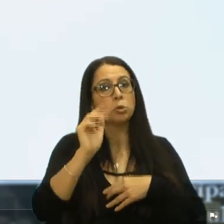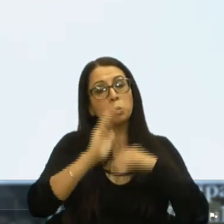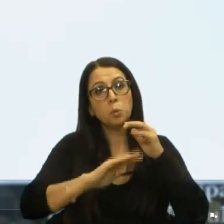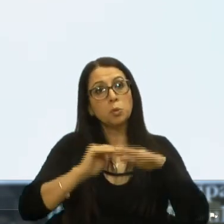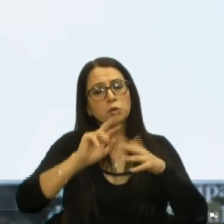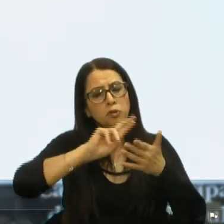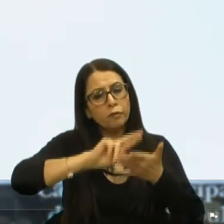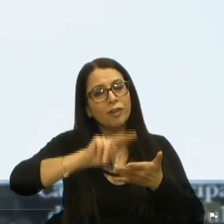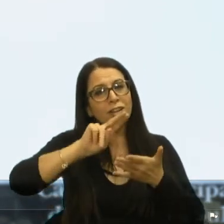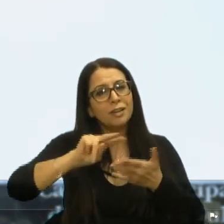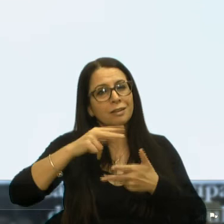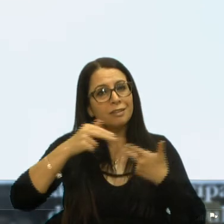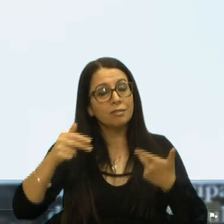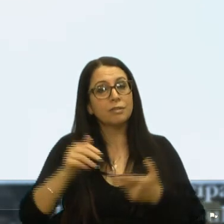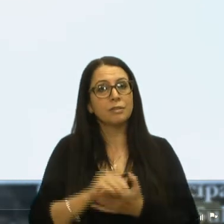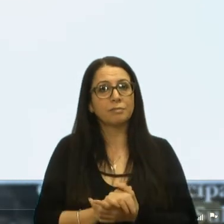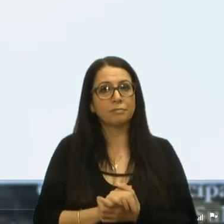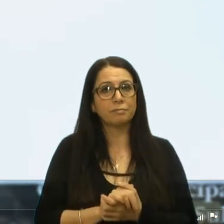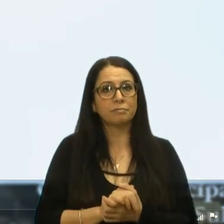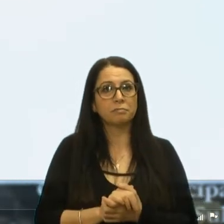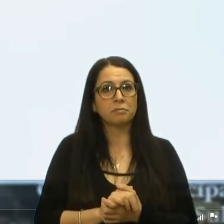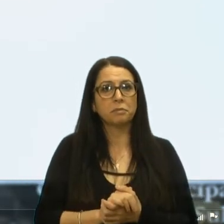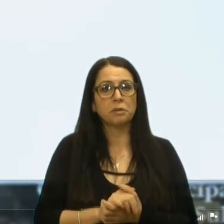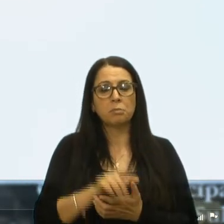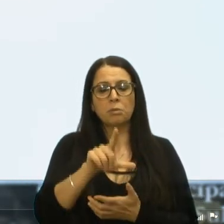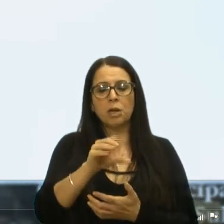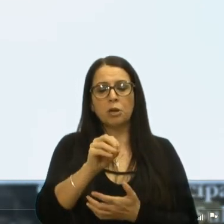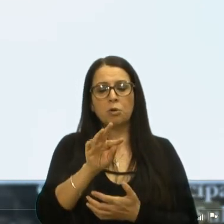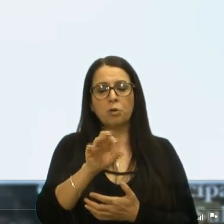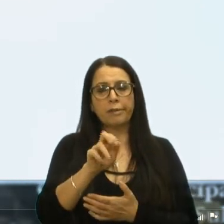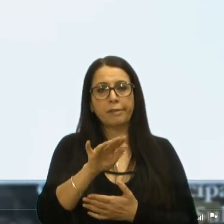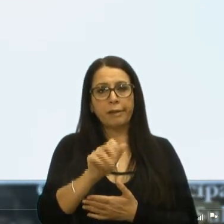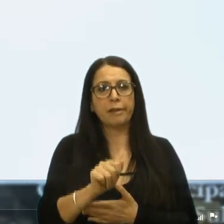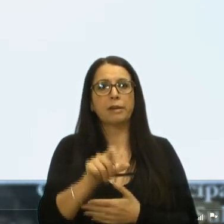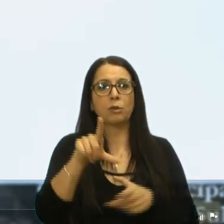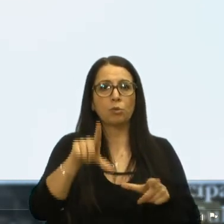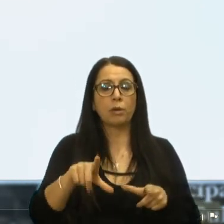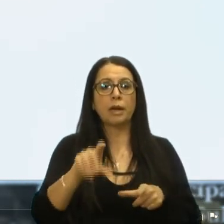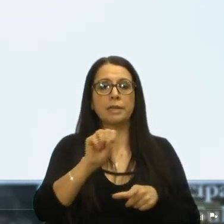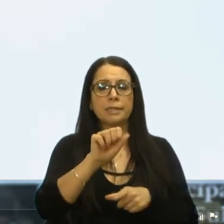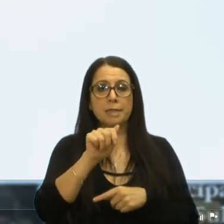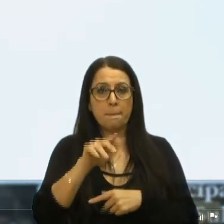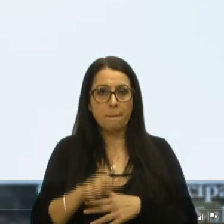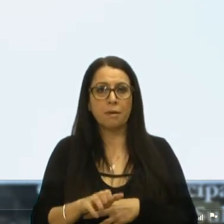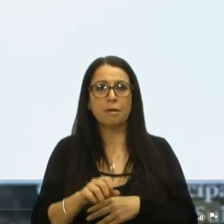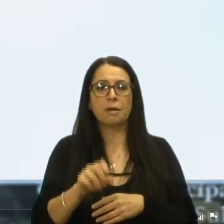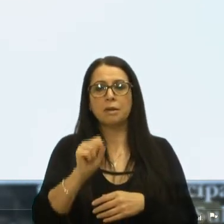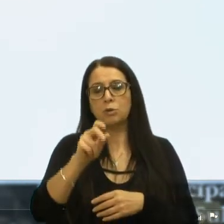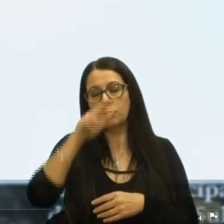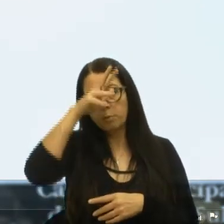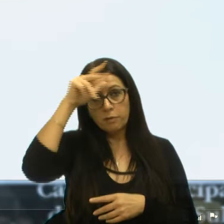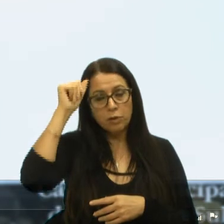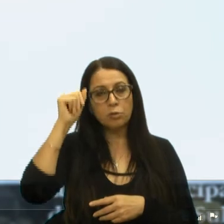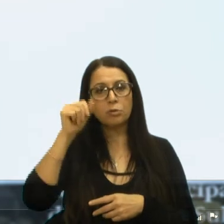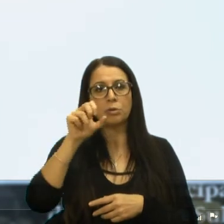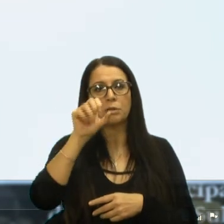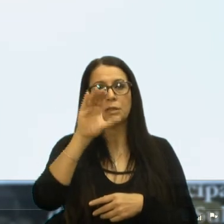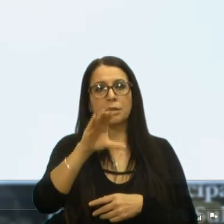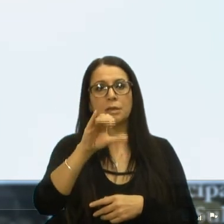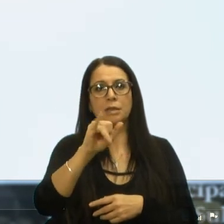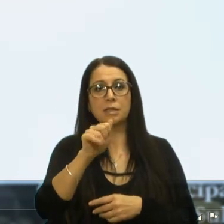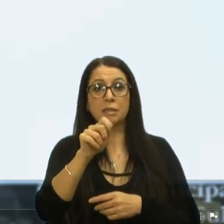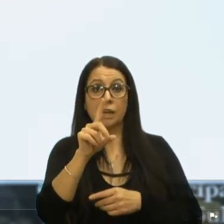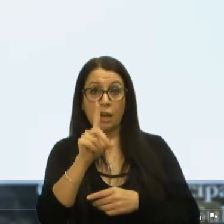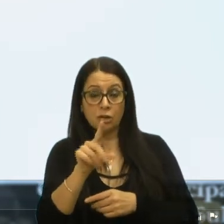várias coisas. Uma lotérica, um ponto de atendimento do Samai, a própria superfeitura, o CIAD que tinha ali